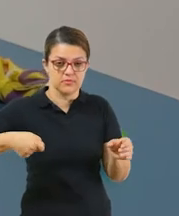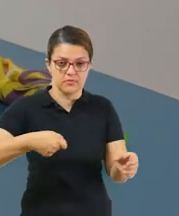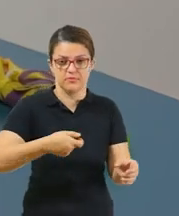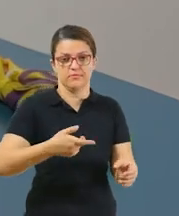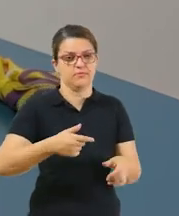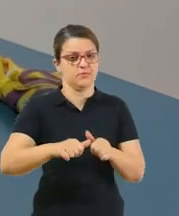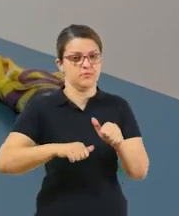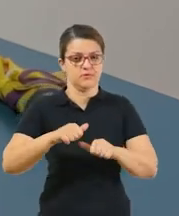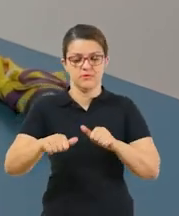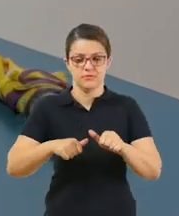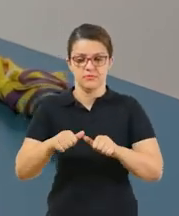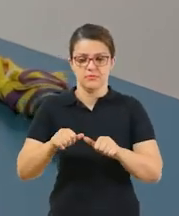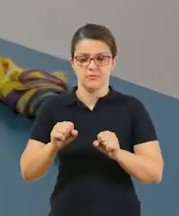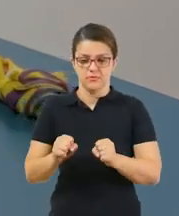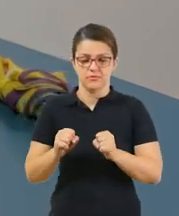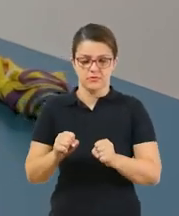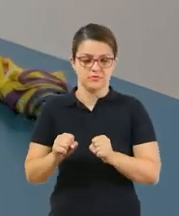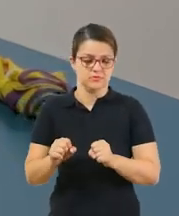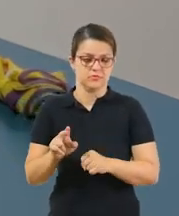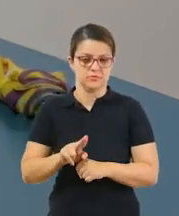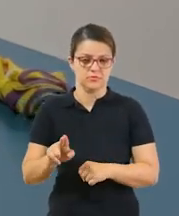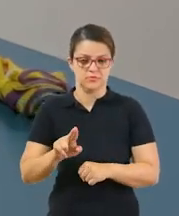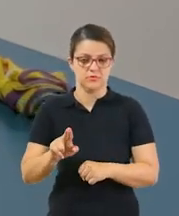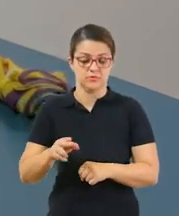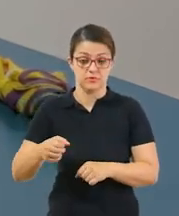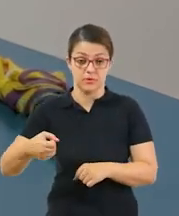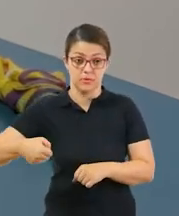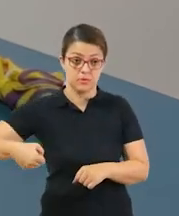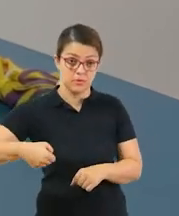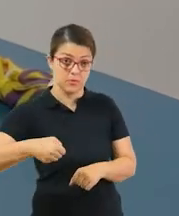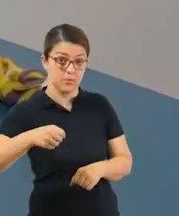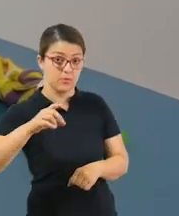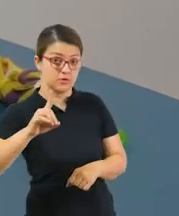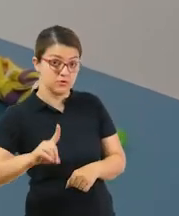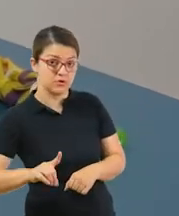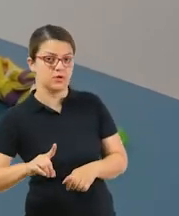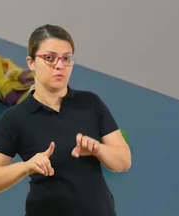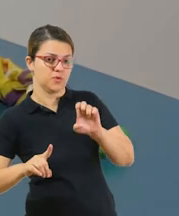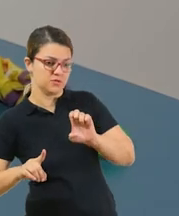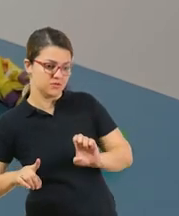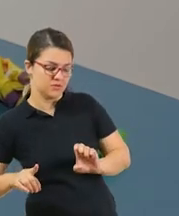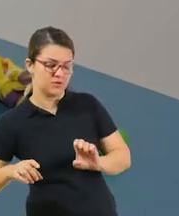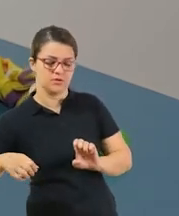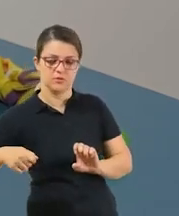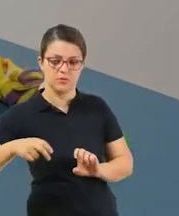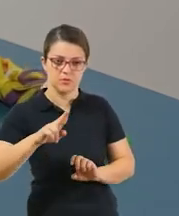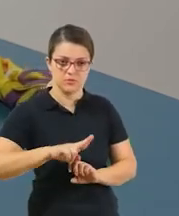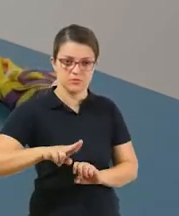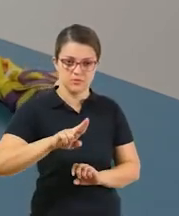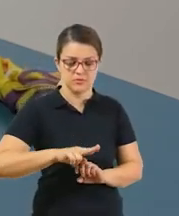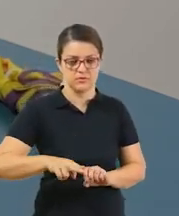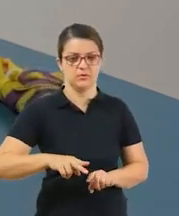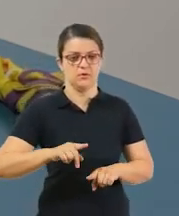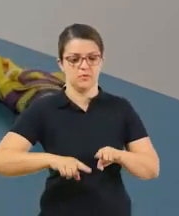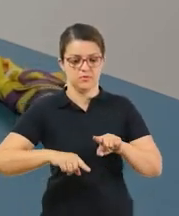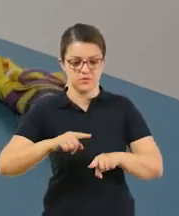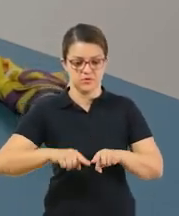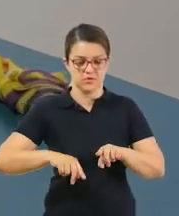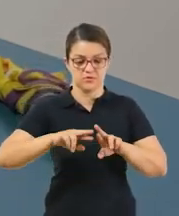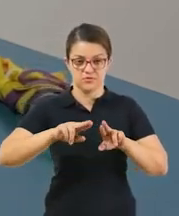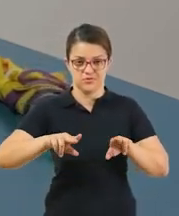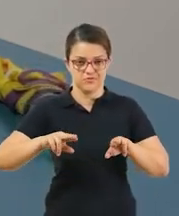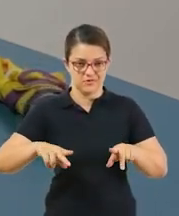ser usadas até nessa atividade com ele. Então, ele pode usar com a mão direita, utilizar com a mão esquerda, colocar vários